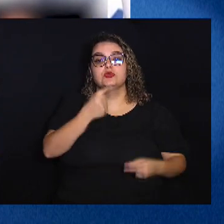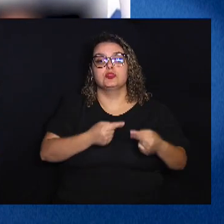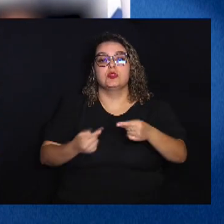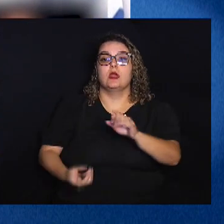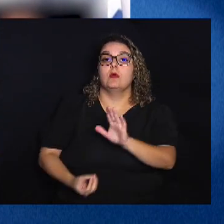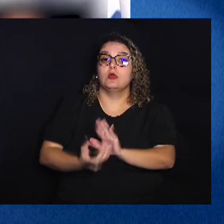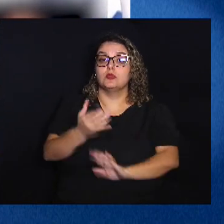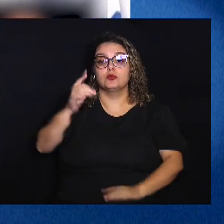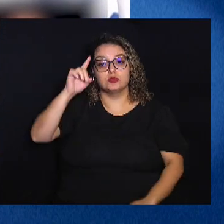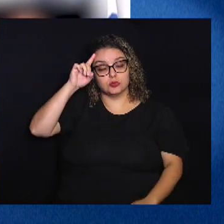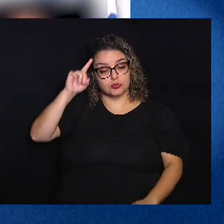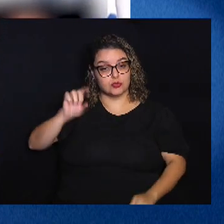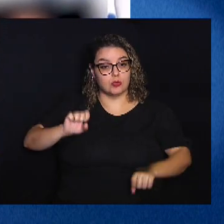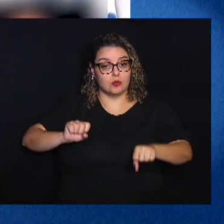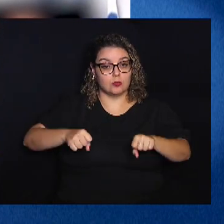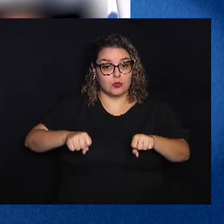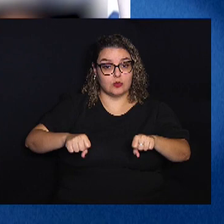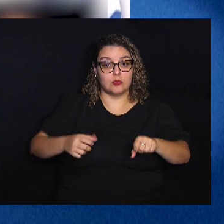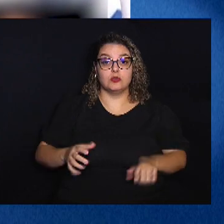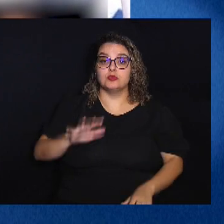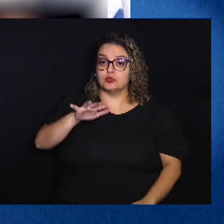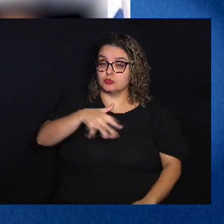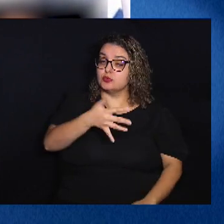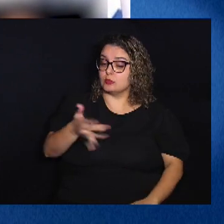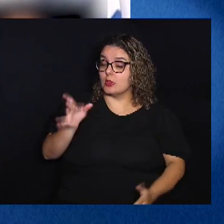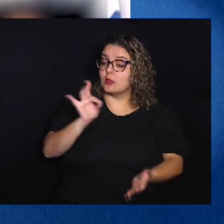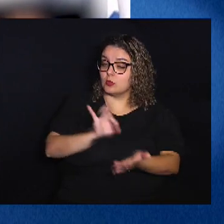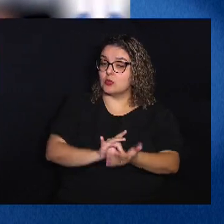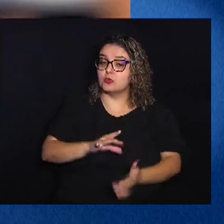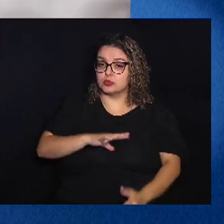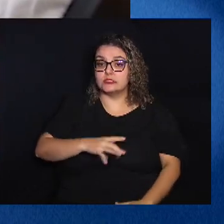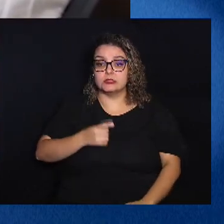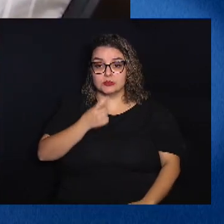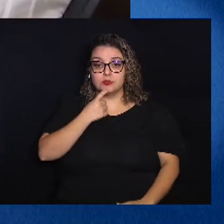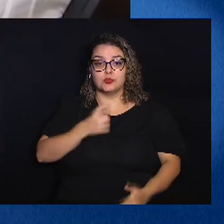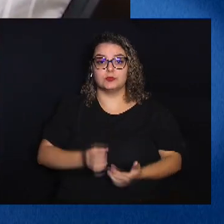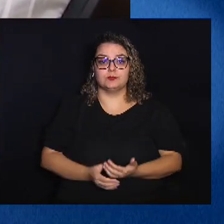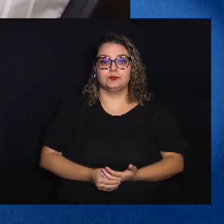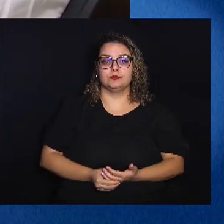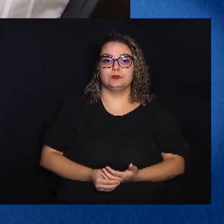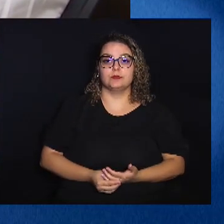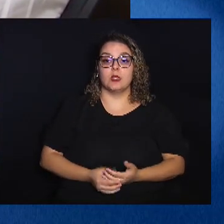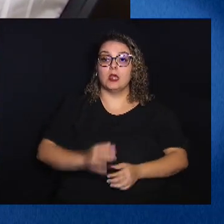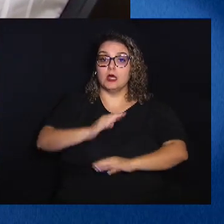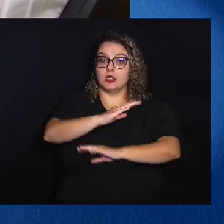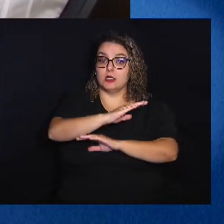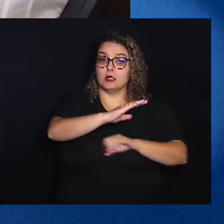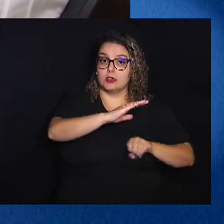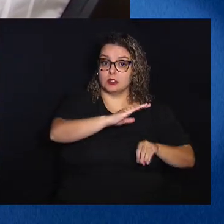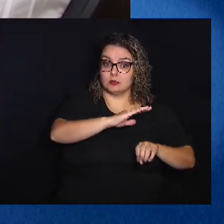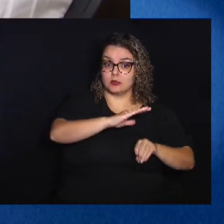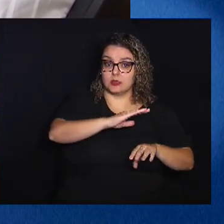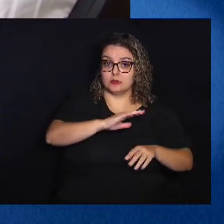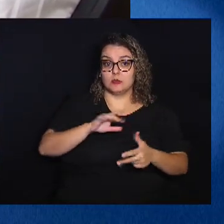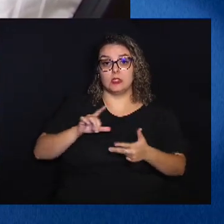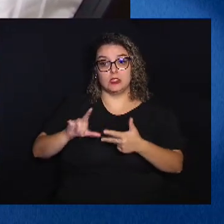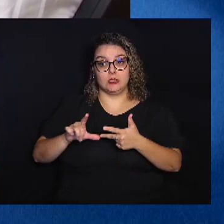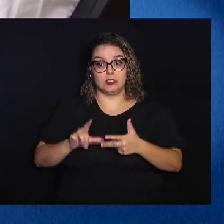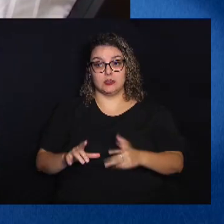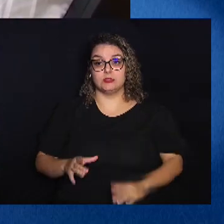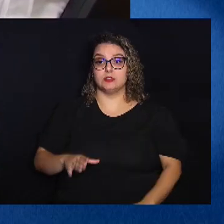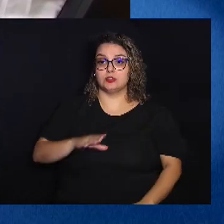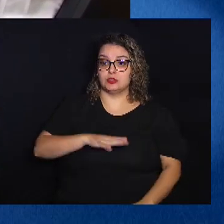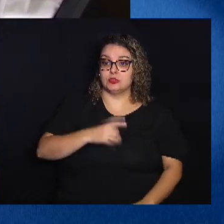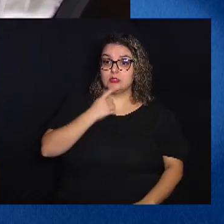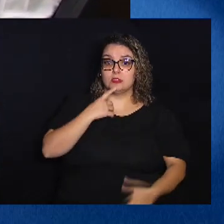do dia do motociclista no calendário oficial do município Câmara educa legislativo Campineiro